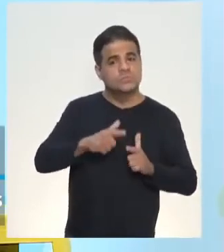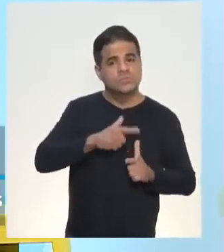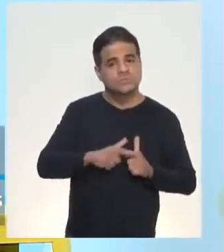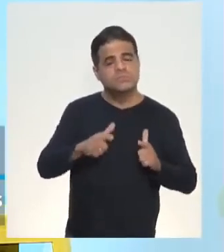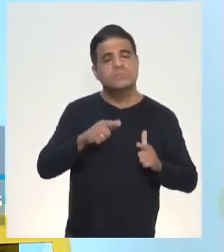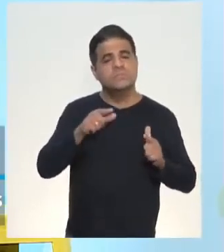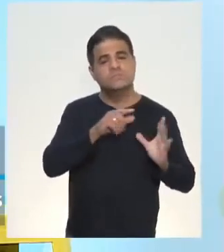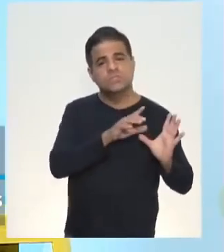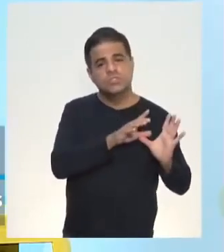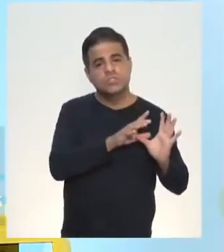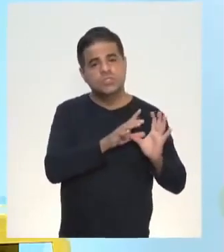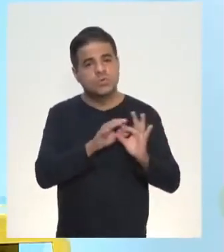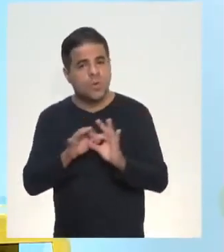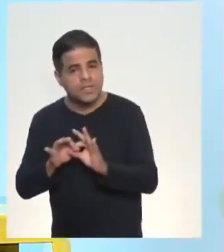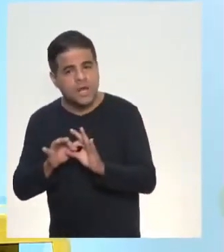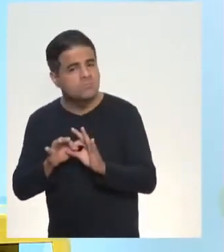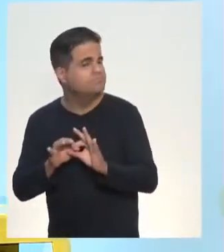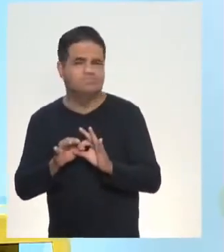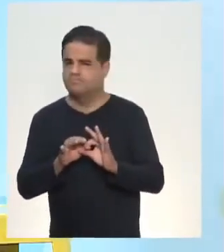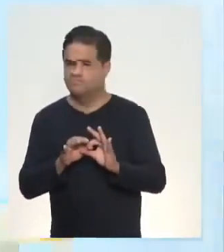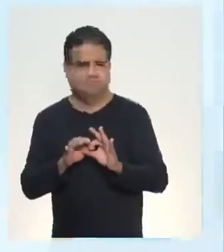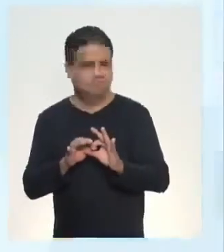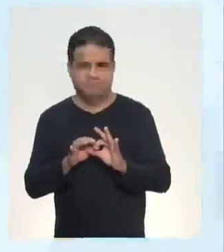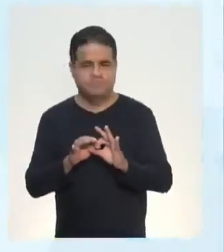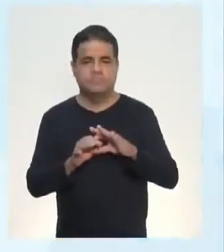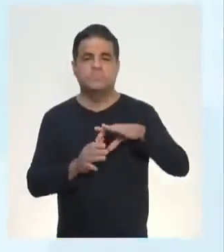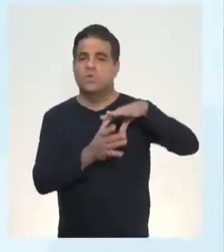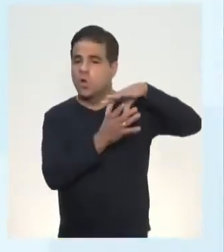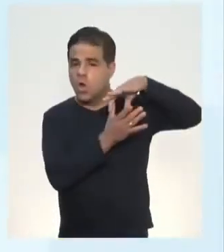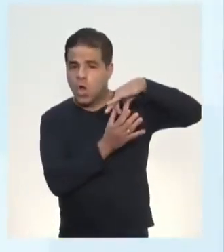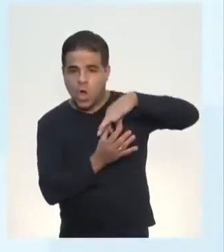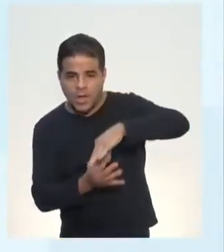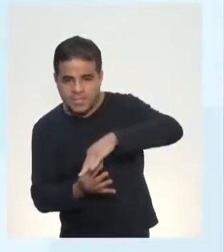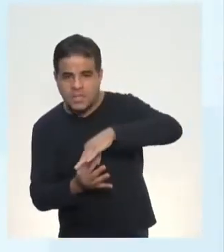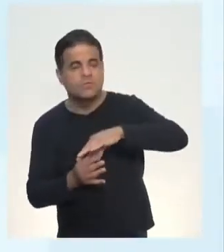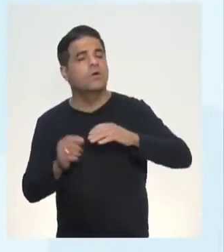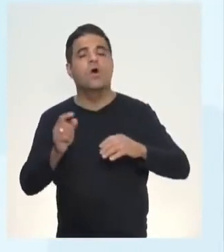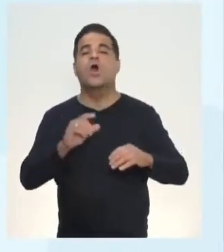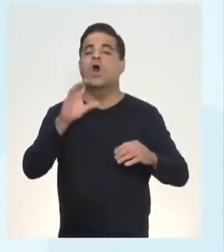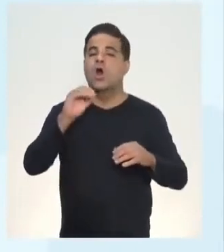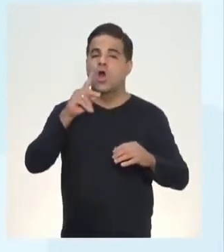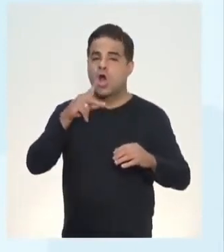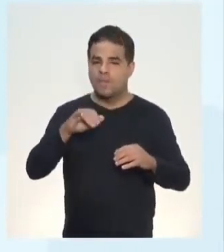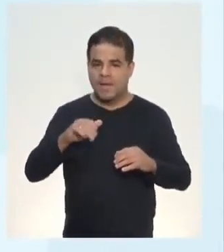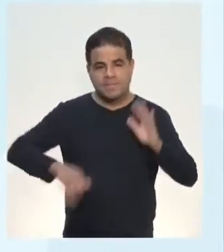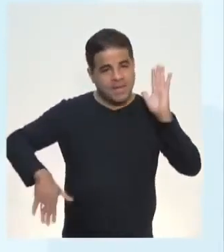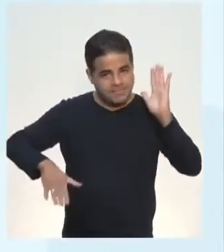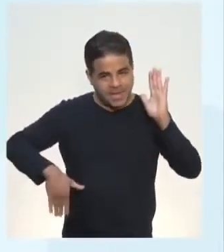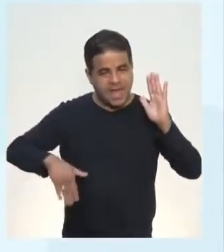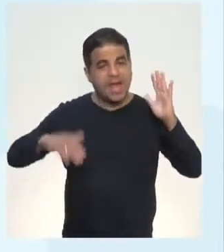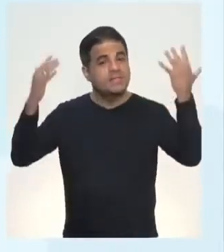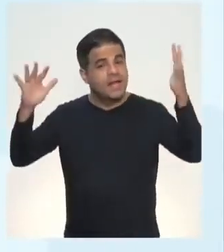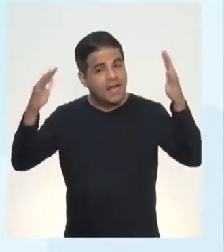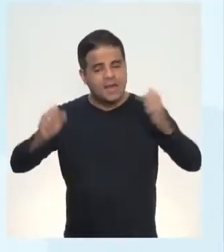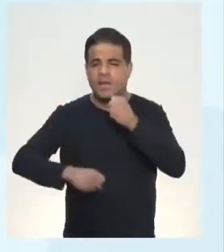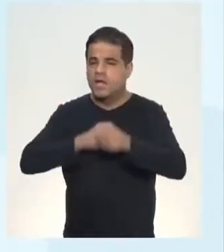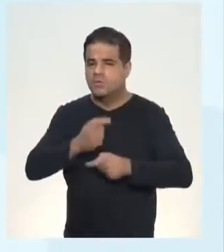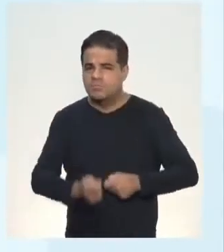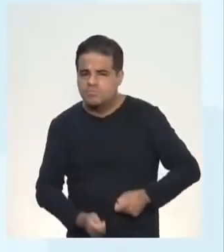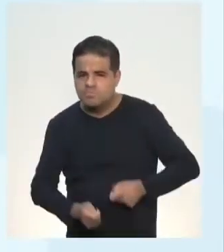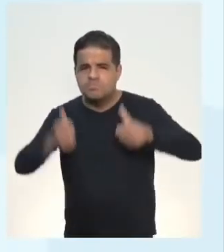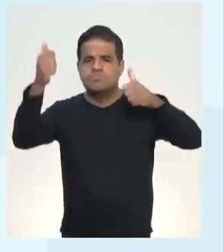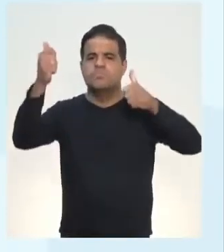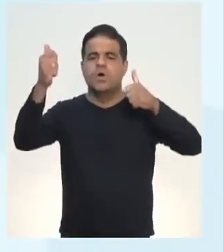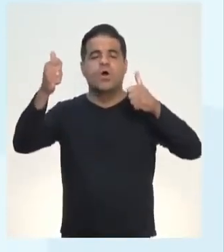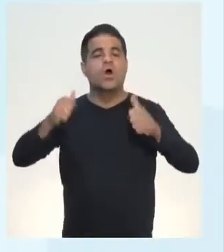coesão aqui? Não. Por que não? Volta lá. Copacabana celebra ano novo em paz. E cadê